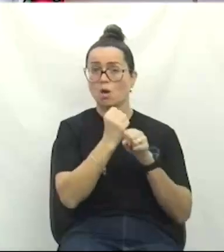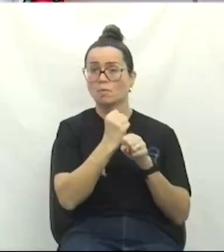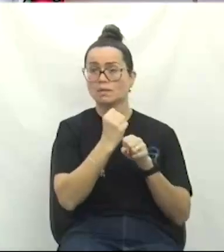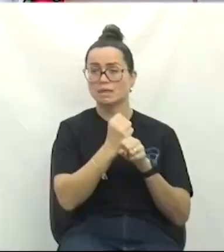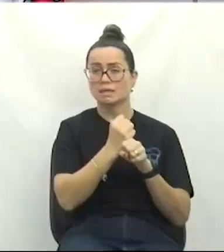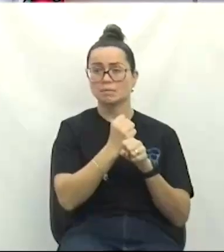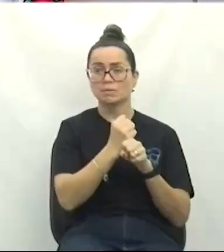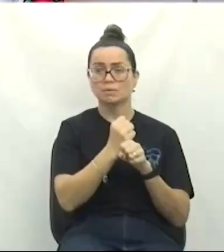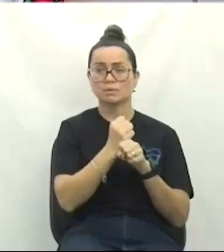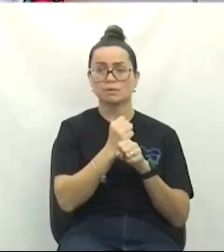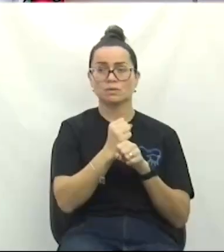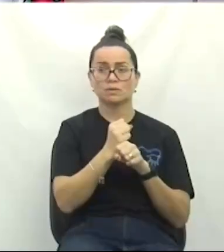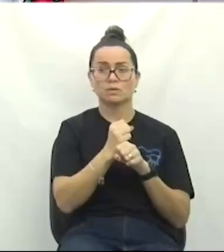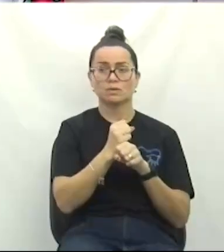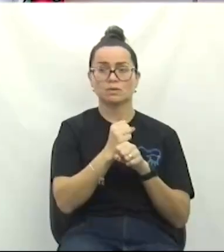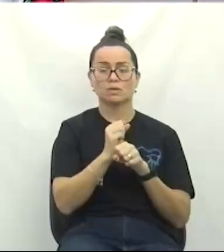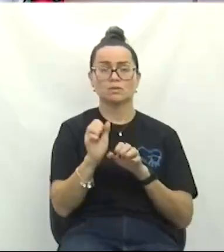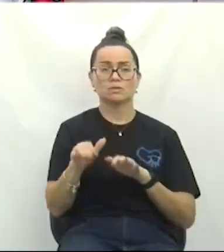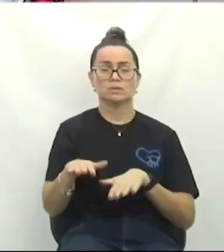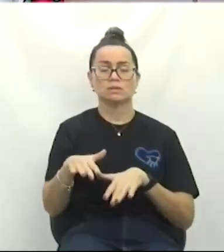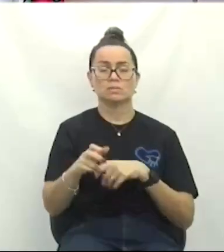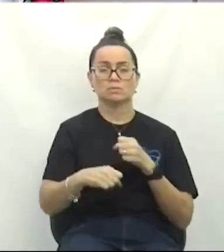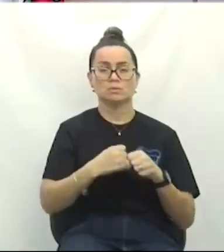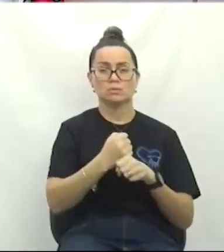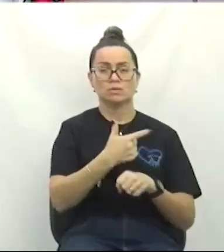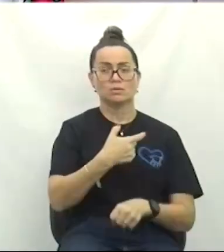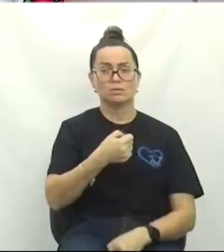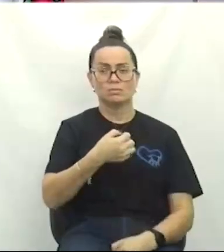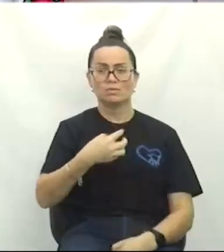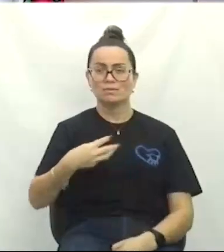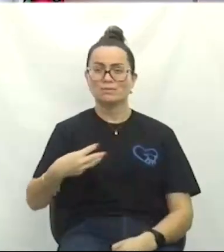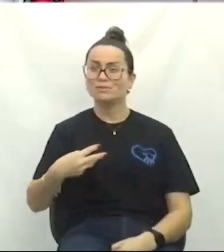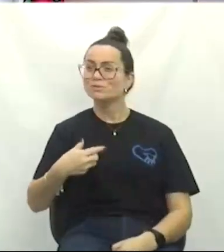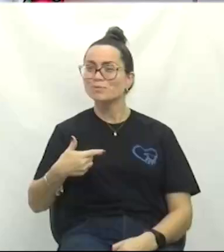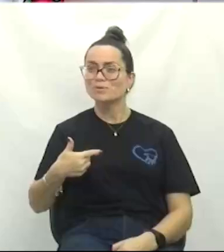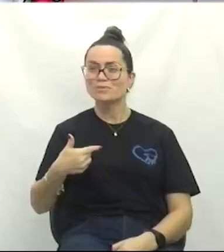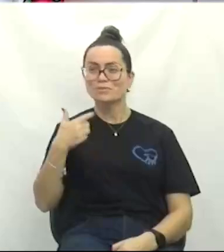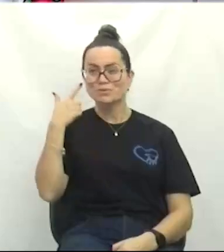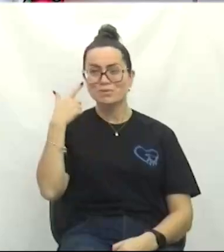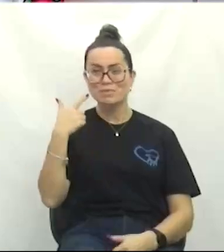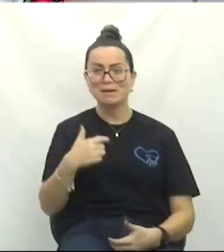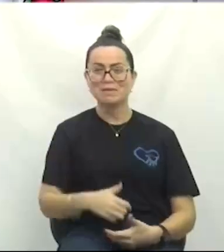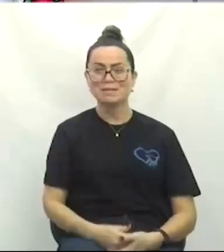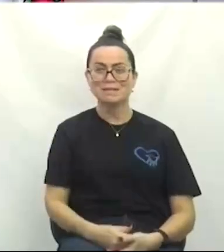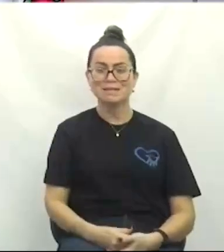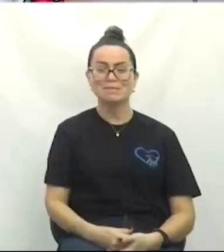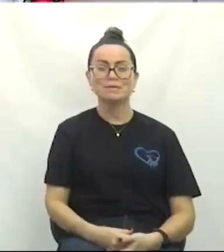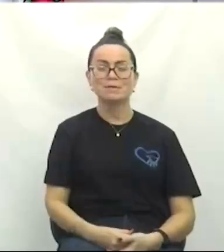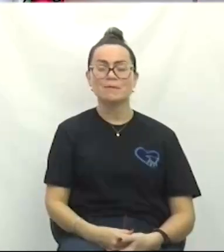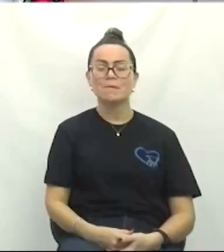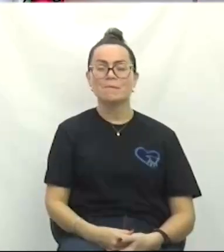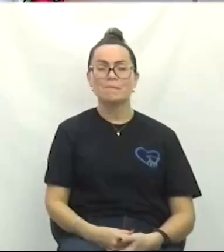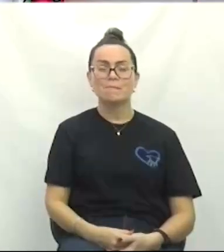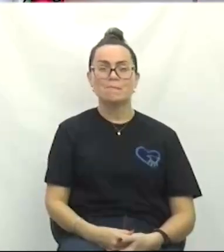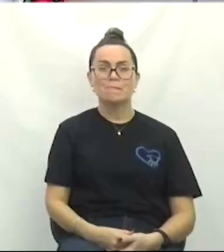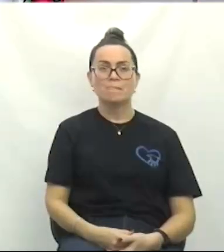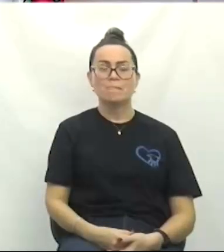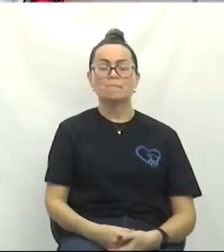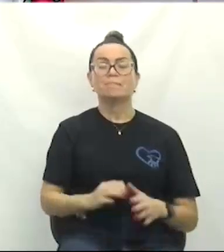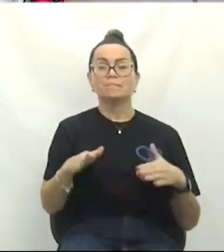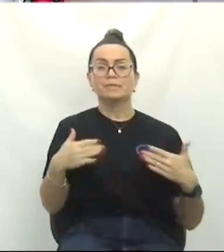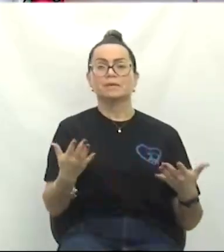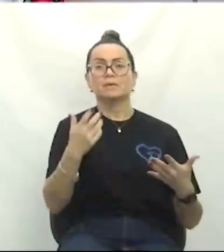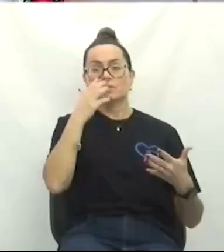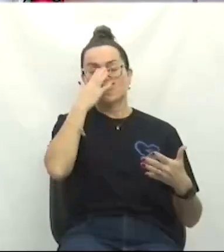E a previsão seria de término agora em 2 de abril de 2026. Então, essa previsão dessa